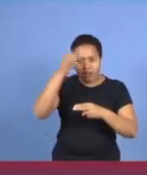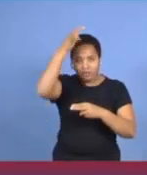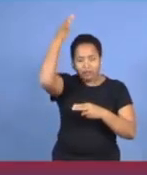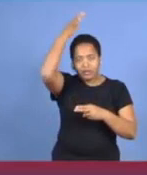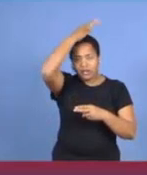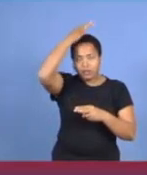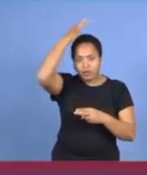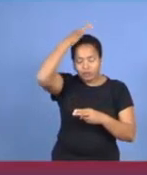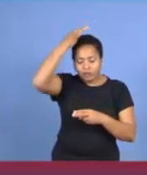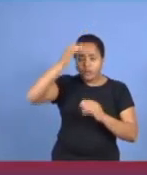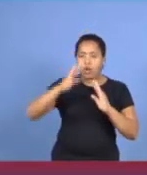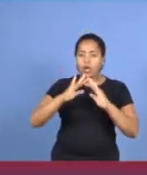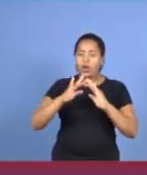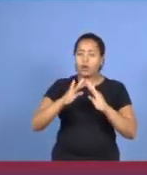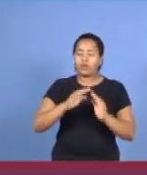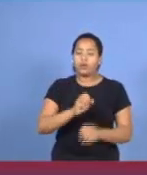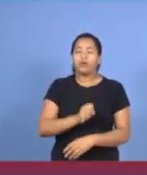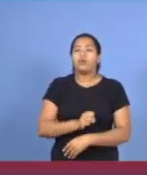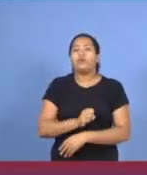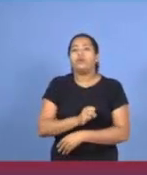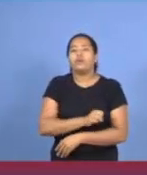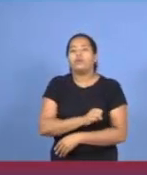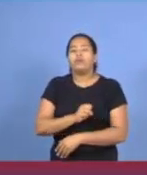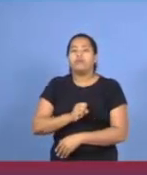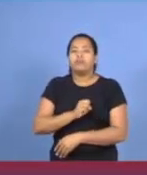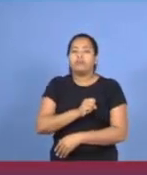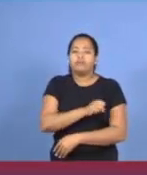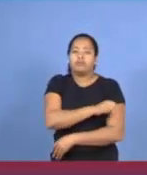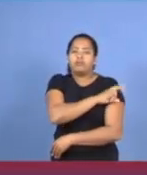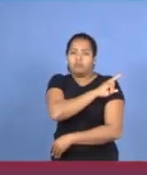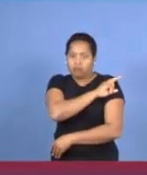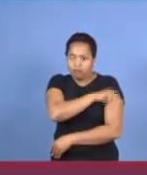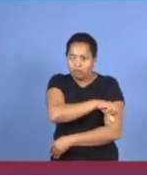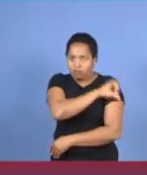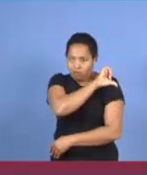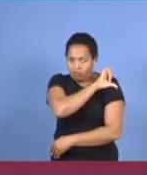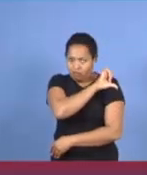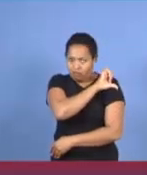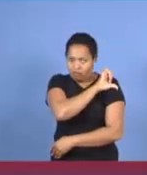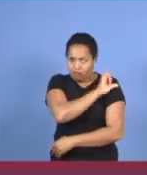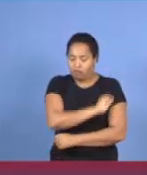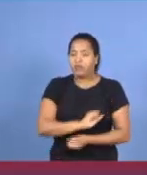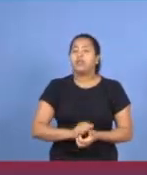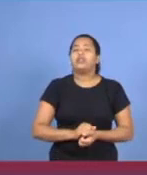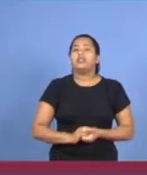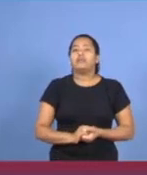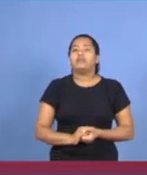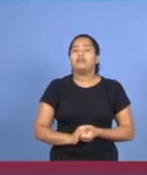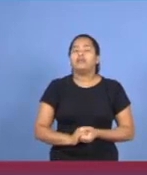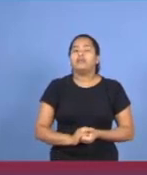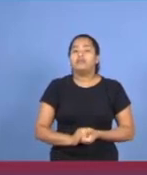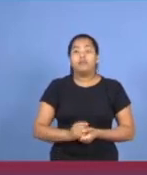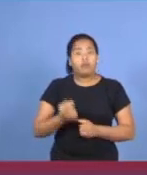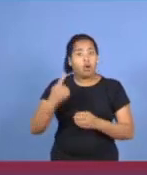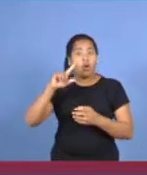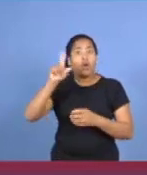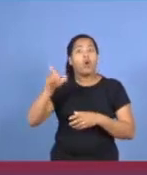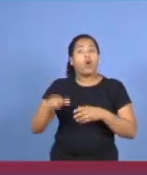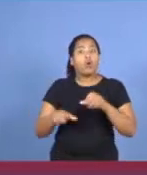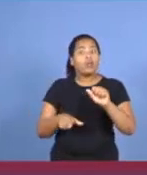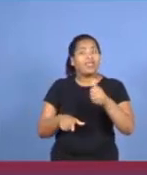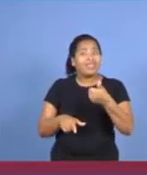escola de ensino fundamental de João Neiva, também em Macaé, no estado do Rio de Janeiro, em Maceió, em